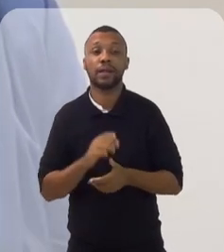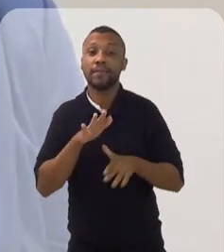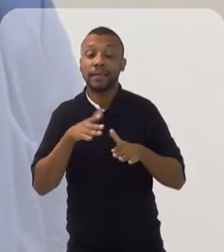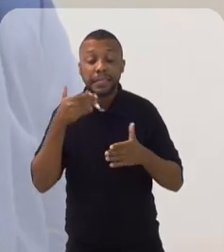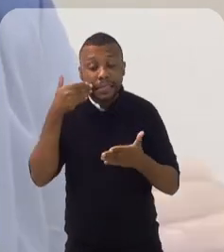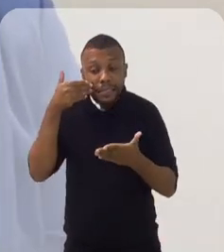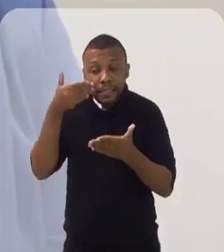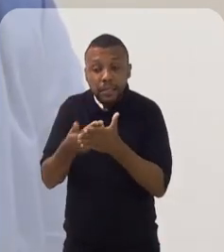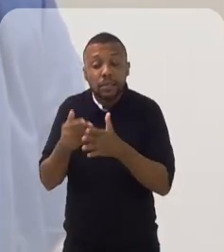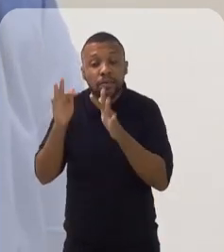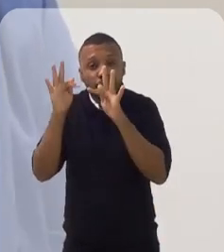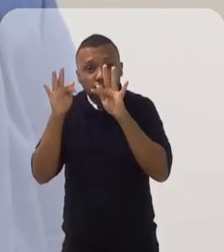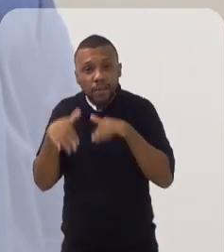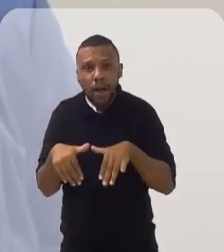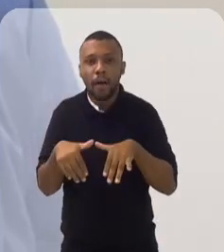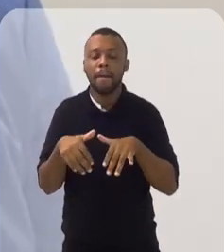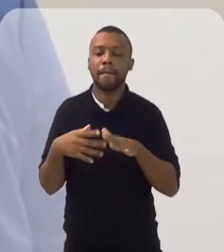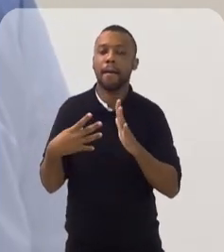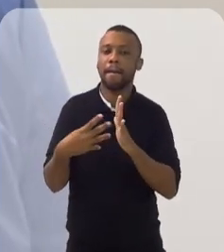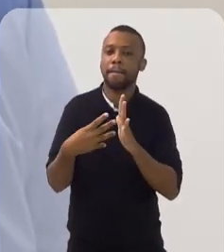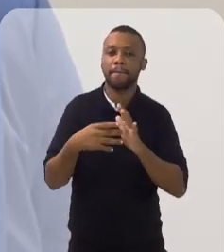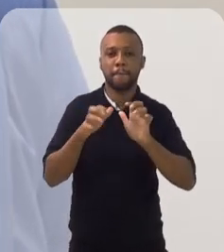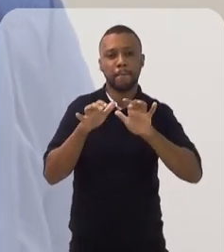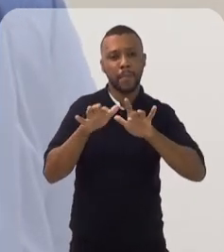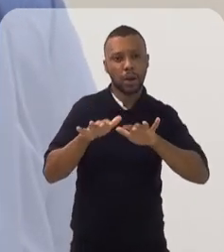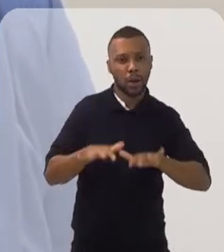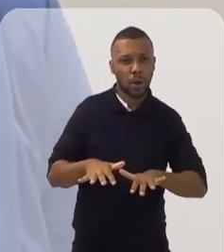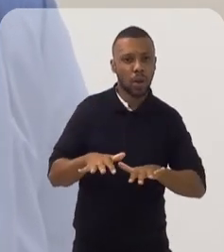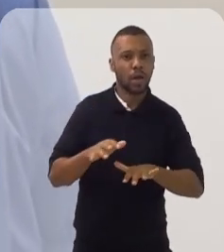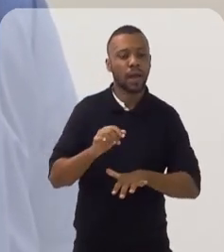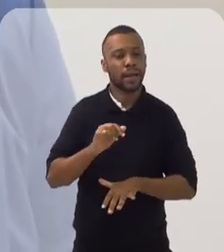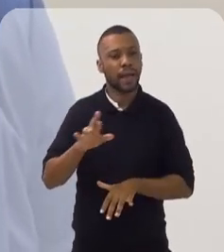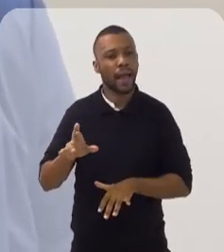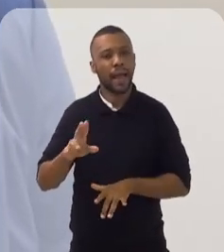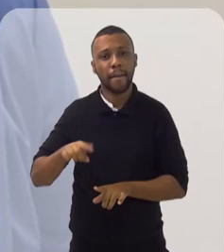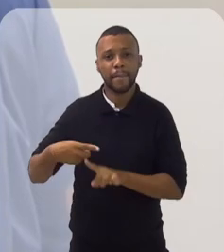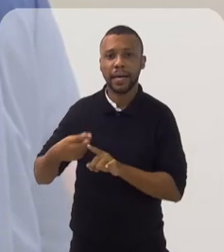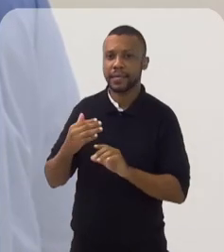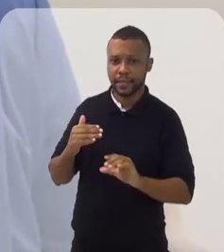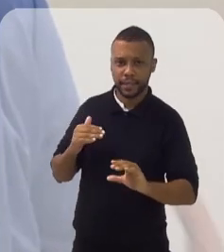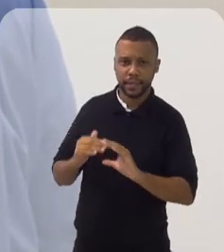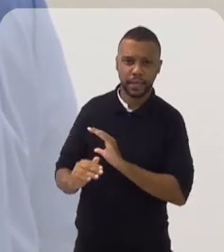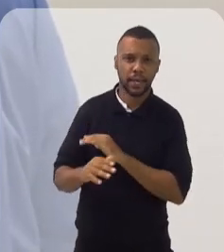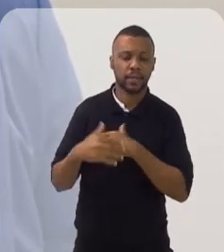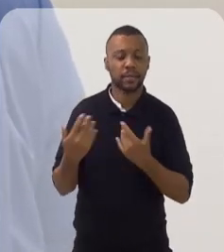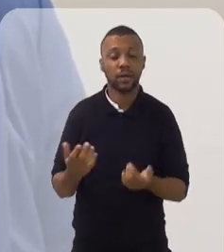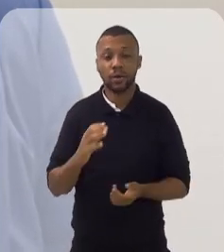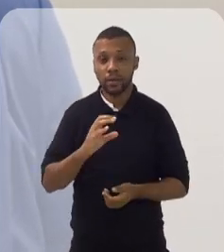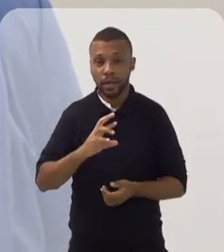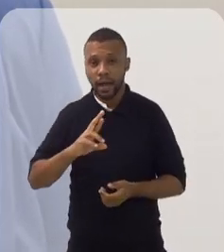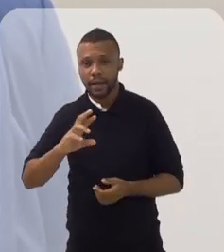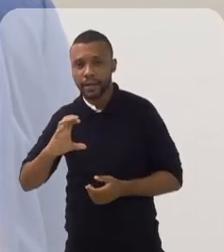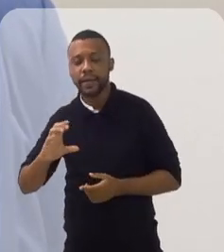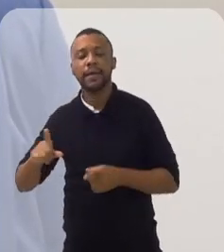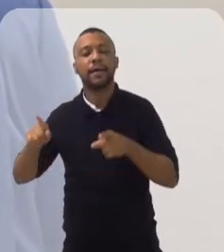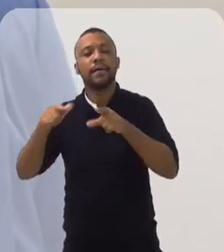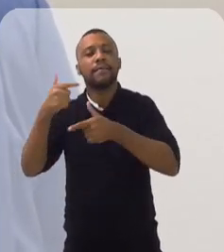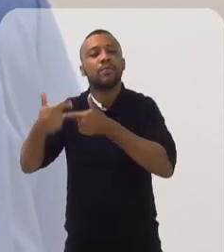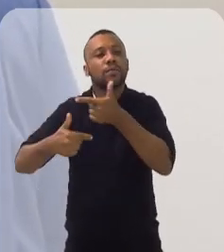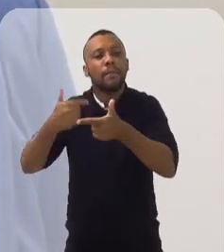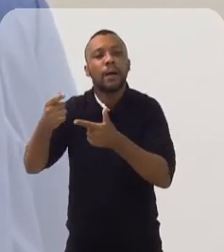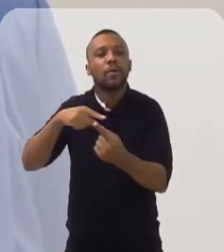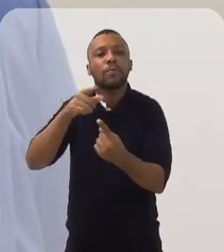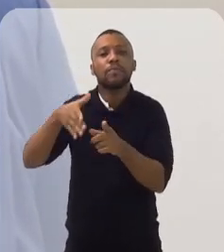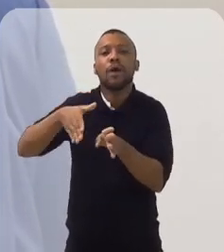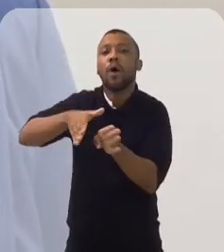para o final, no último momento ali preencher o imposto de renda e entregar. E o CRC faz um trabalho